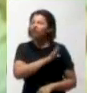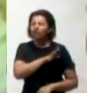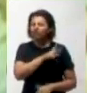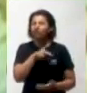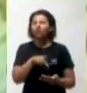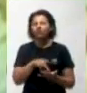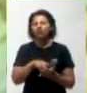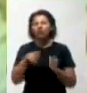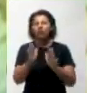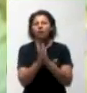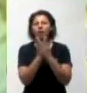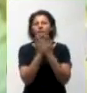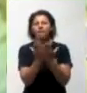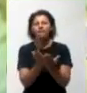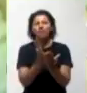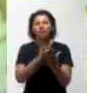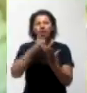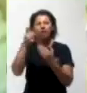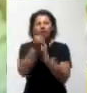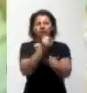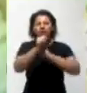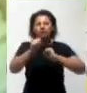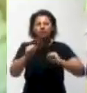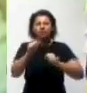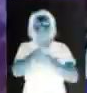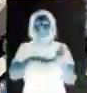Palavra da salvação.